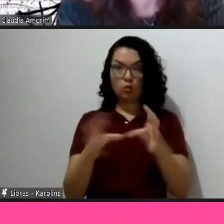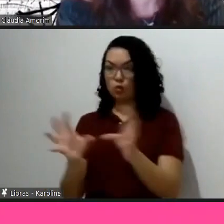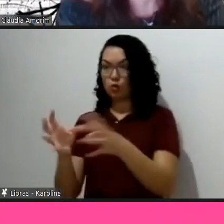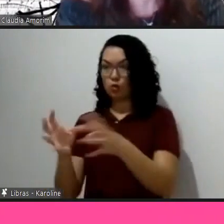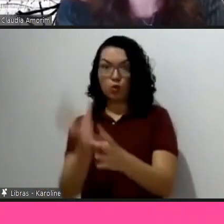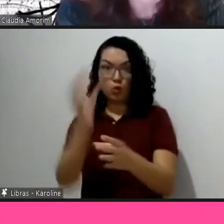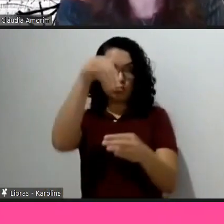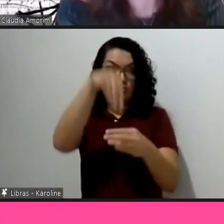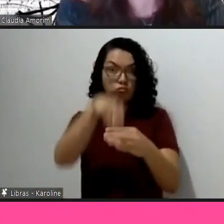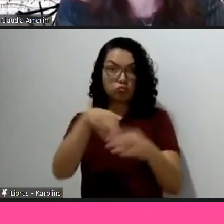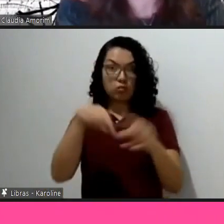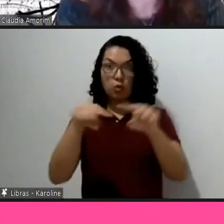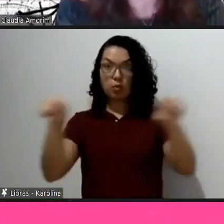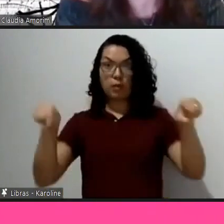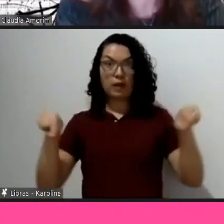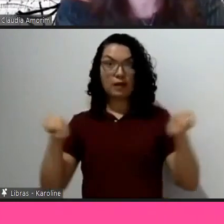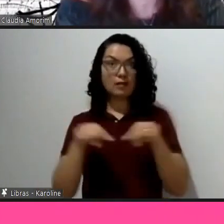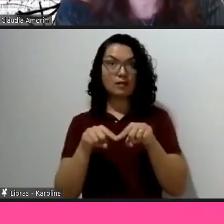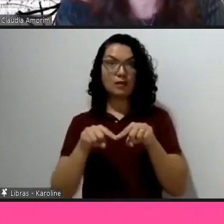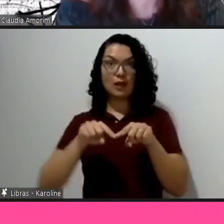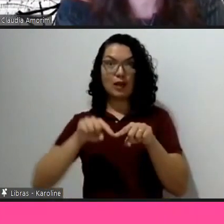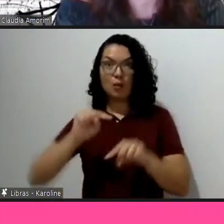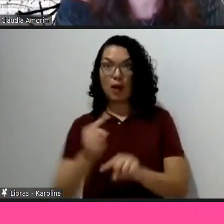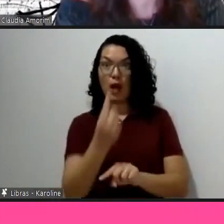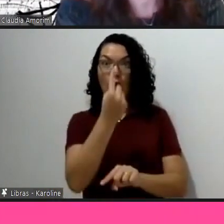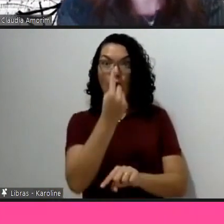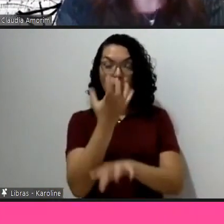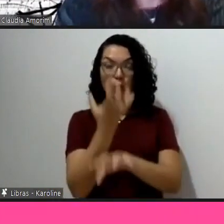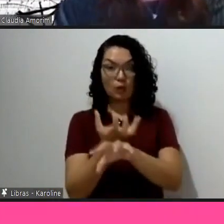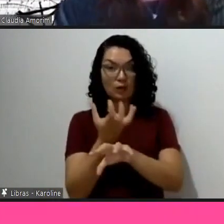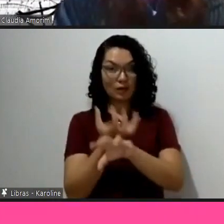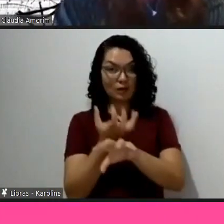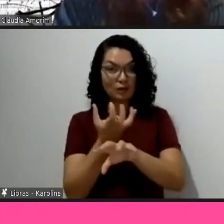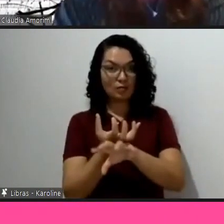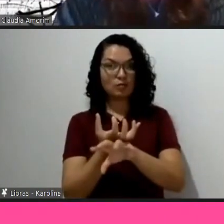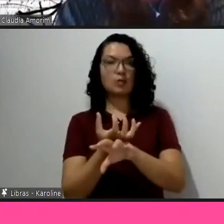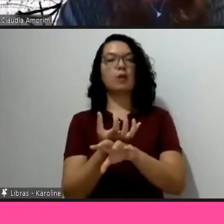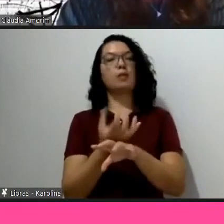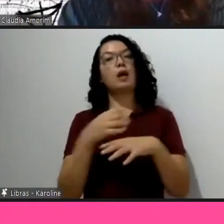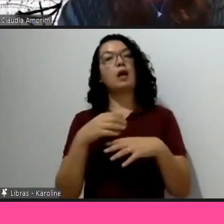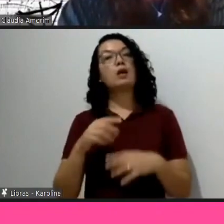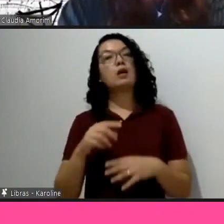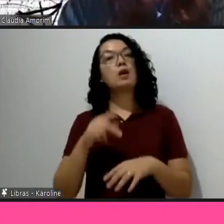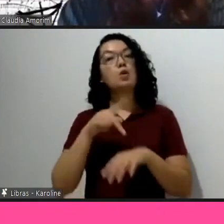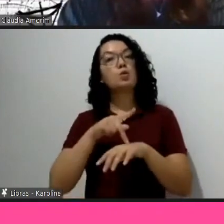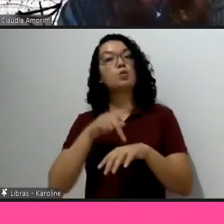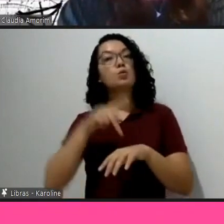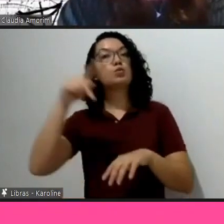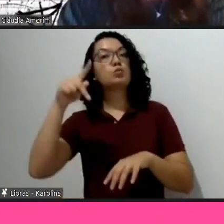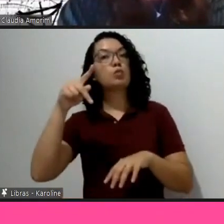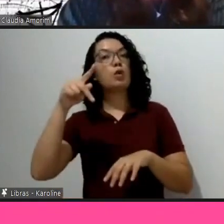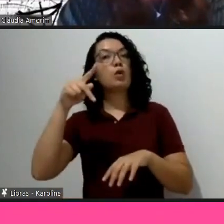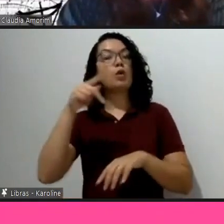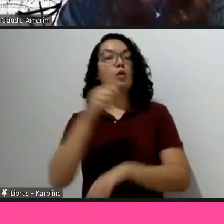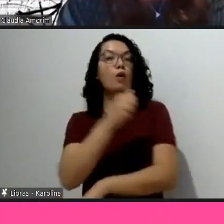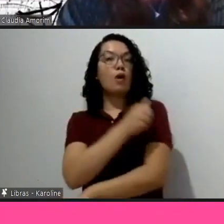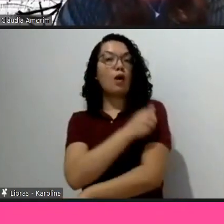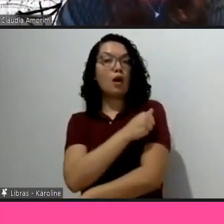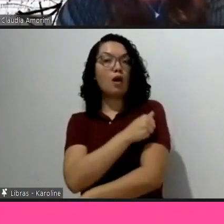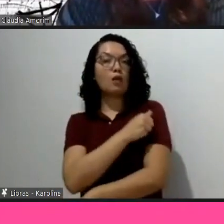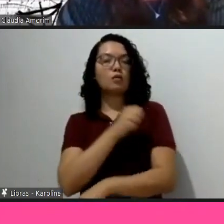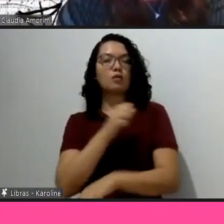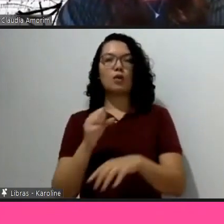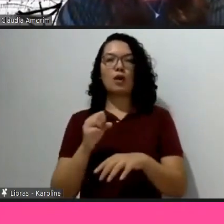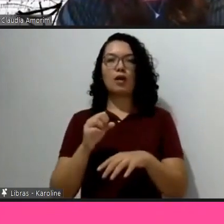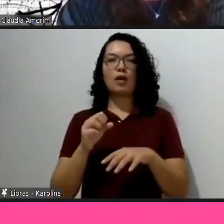só, para a mesma disciplina, os pós-graduandos eram tutores, né? E a gente tinha essa troca e complementaridade, foi uma experiência,